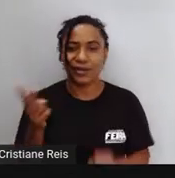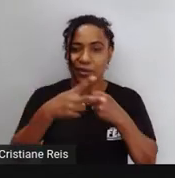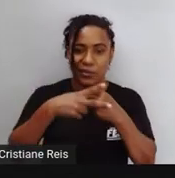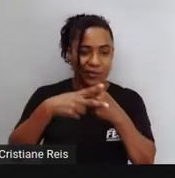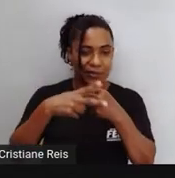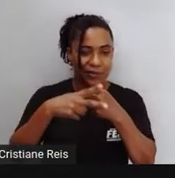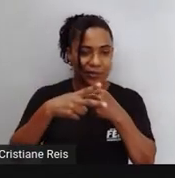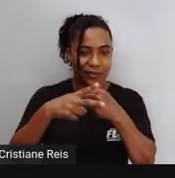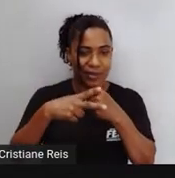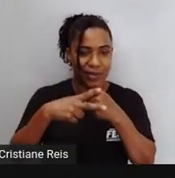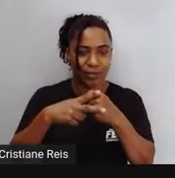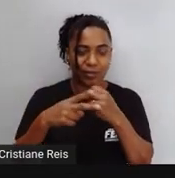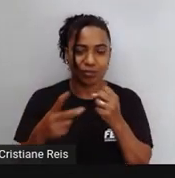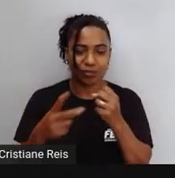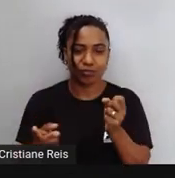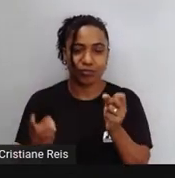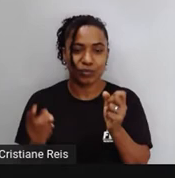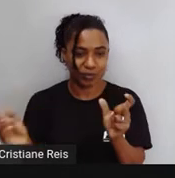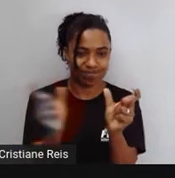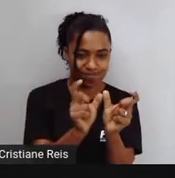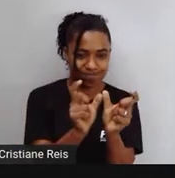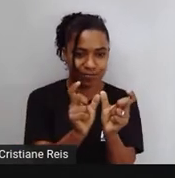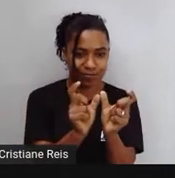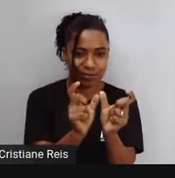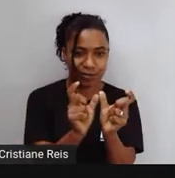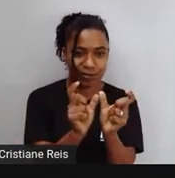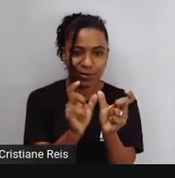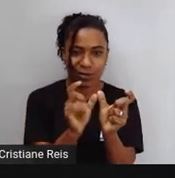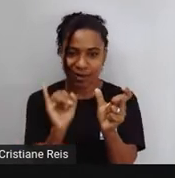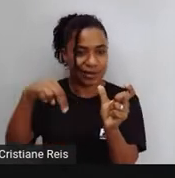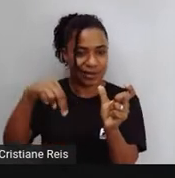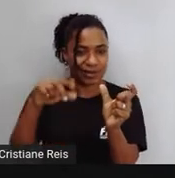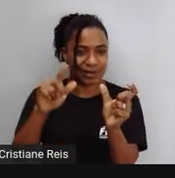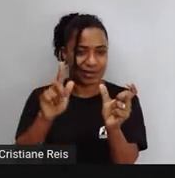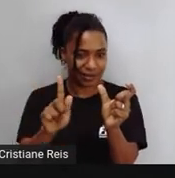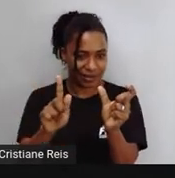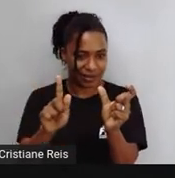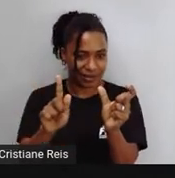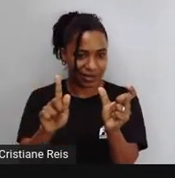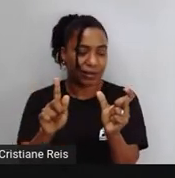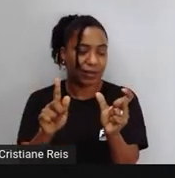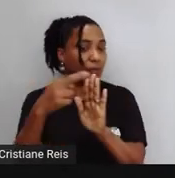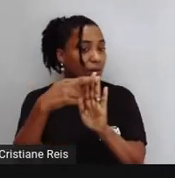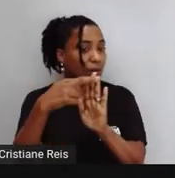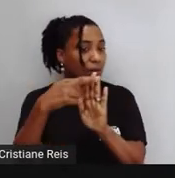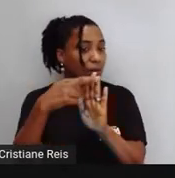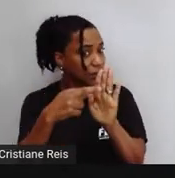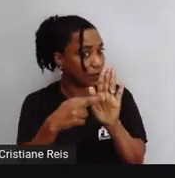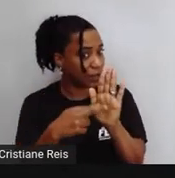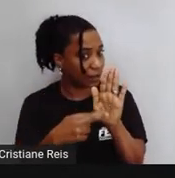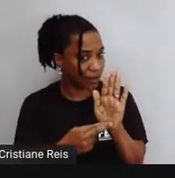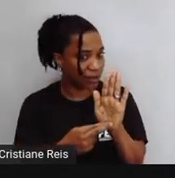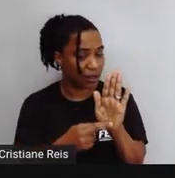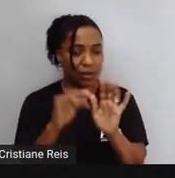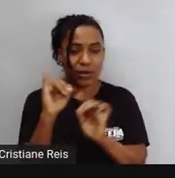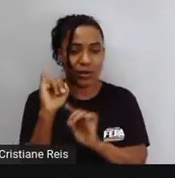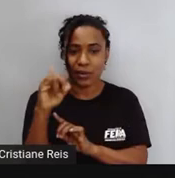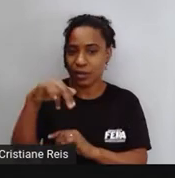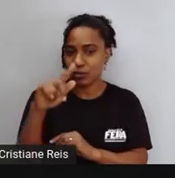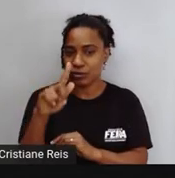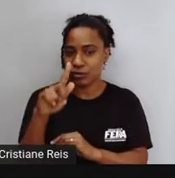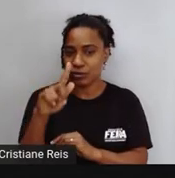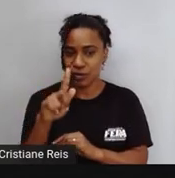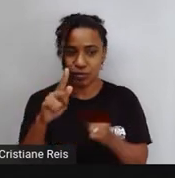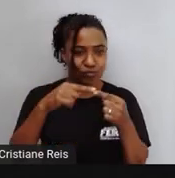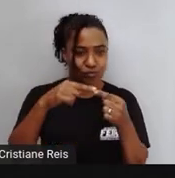depois acrescentamos o ING É claro que existe algumas regrinhas Que nós teremos que obedecer Para fazer isso Que